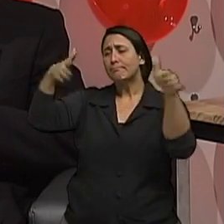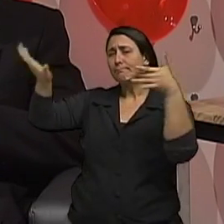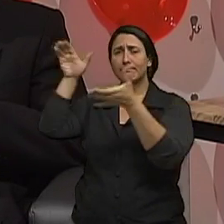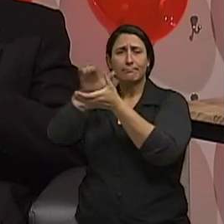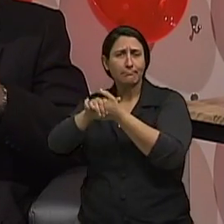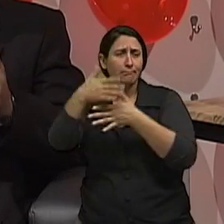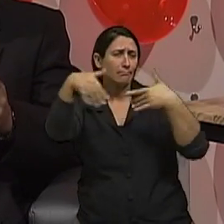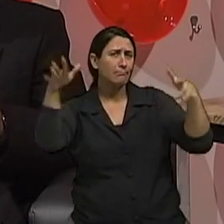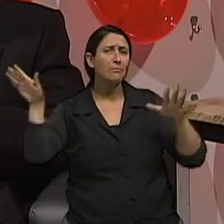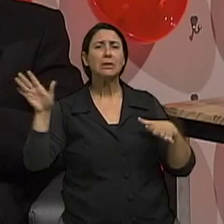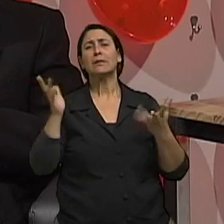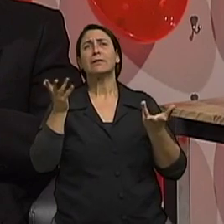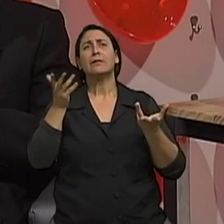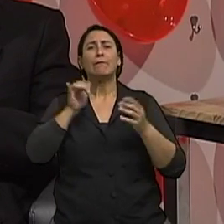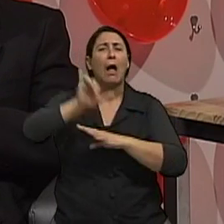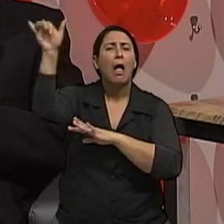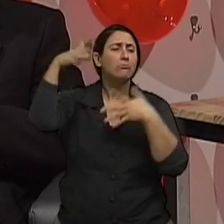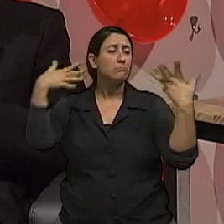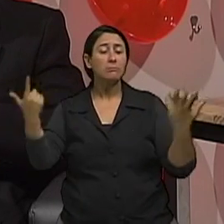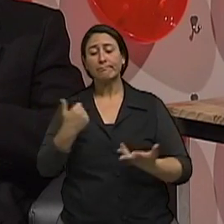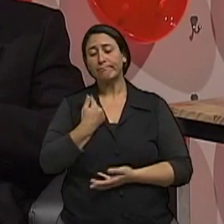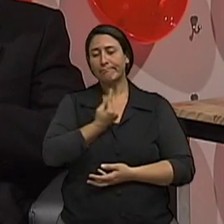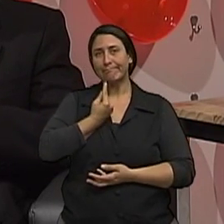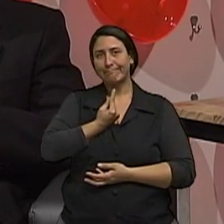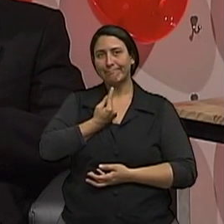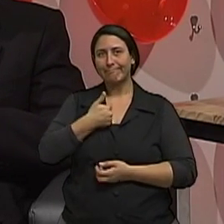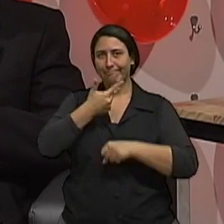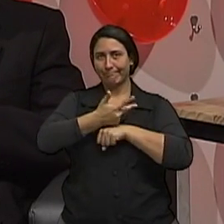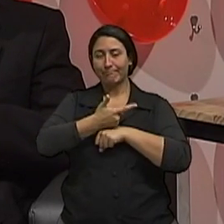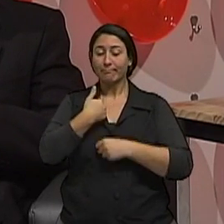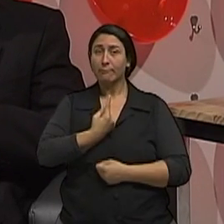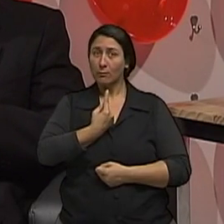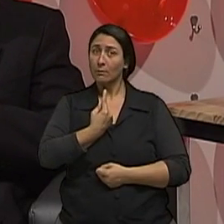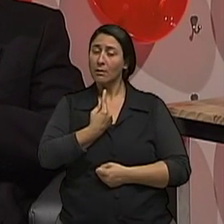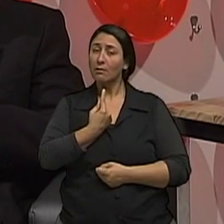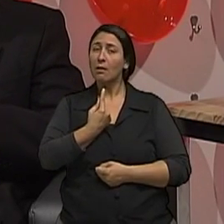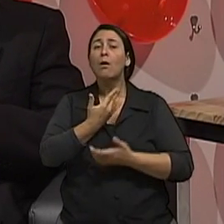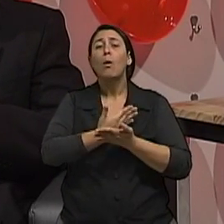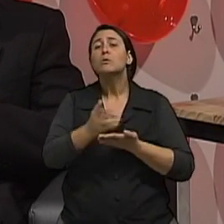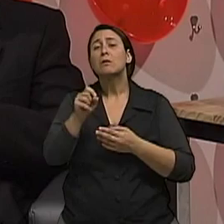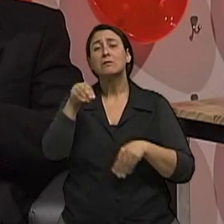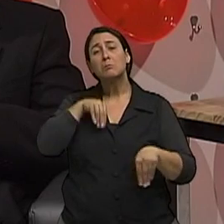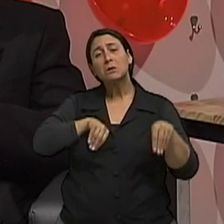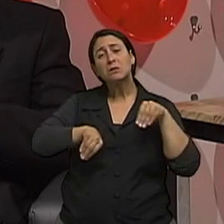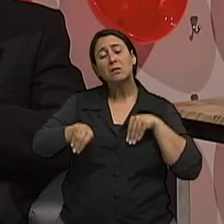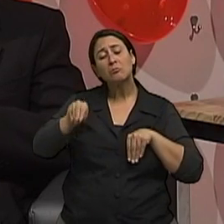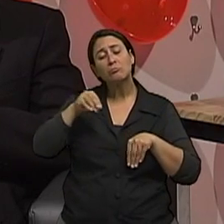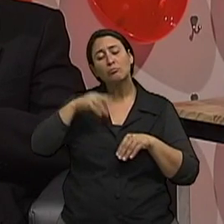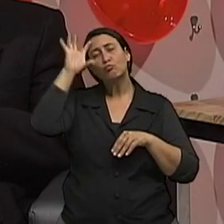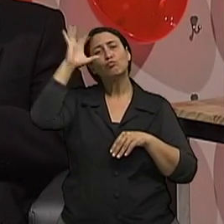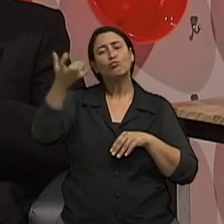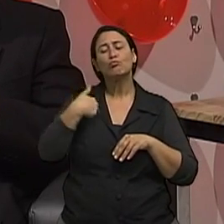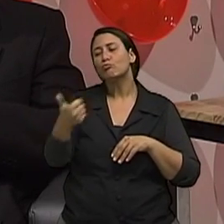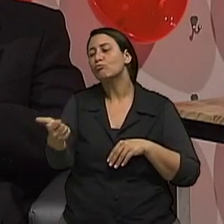filhos, às vezes os filhos um para lado, outro para o outro, esses idosos têm um risco maior de ficarem deprimidos e de se tornarem adictos ao